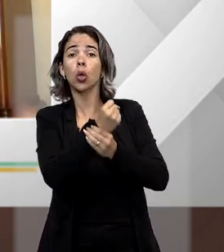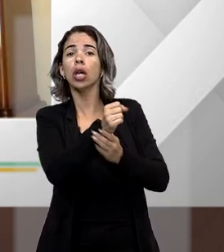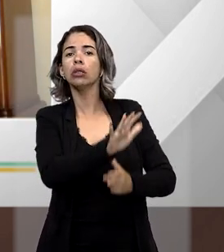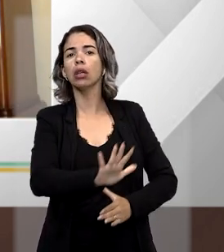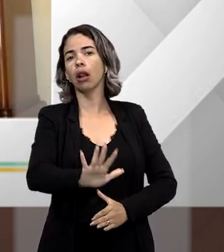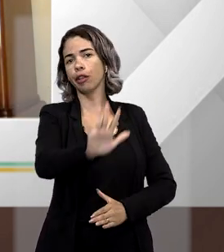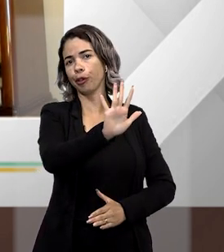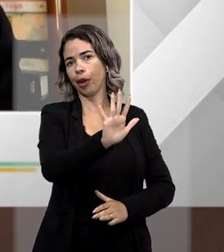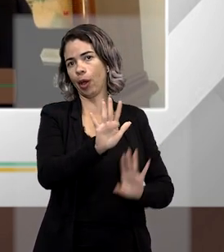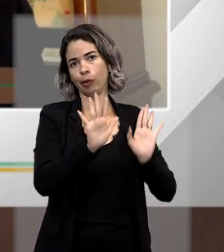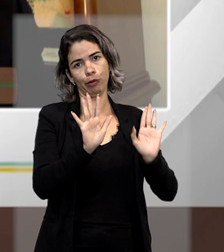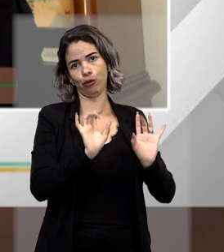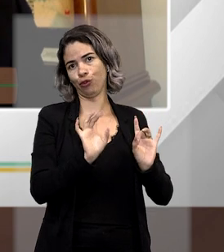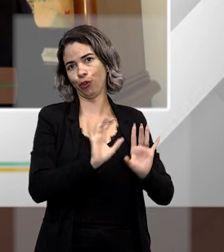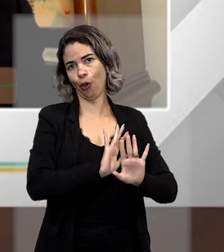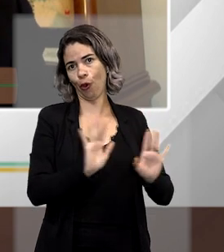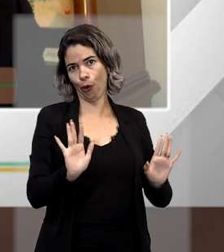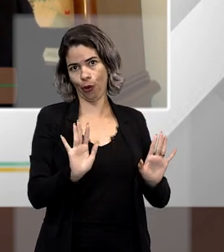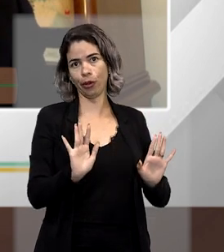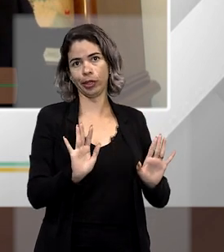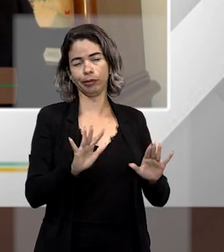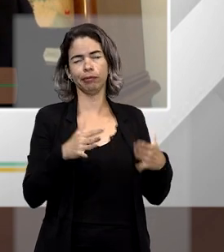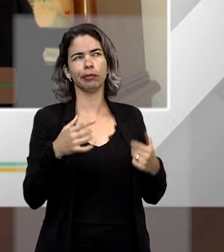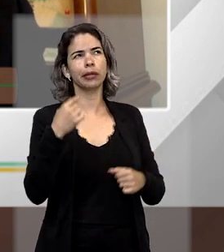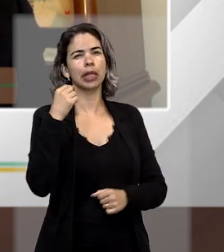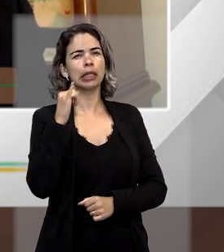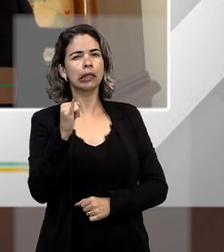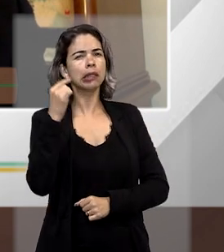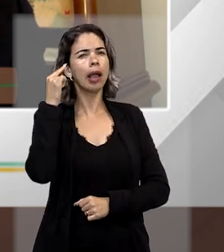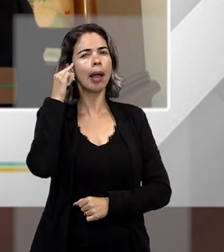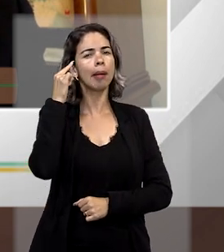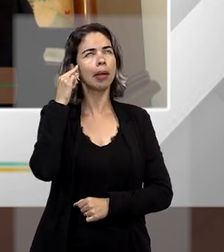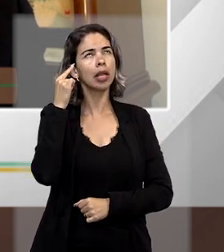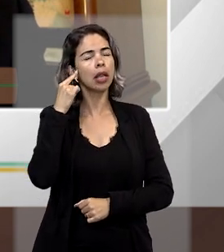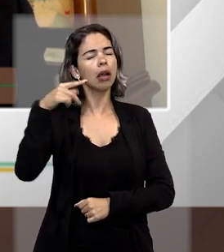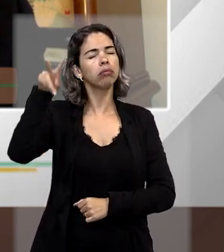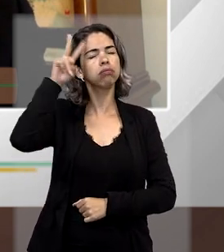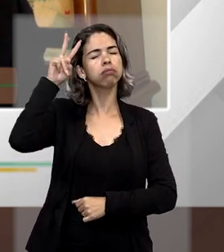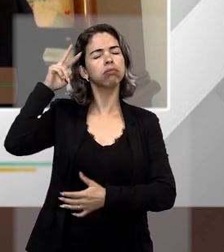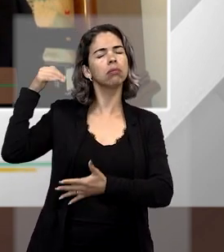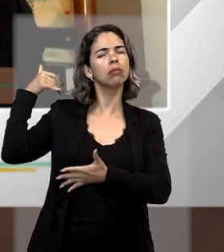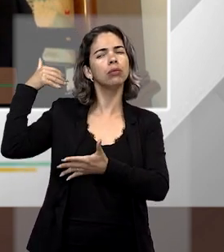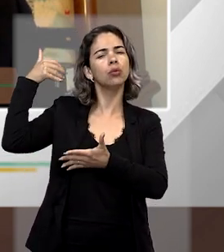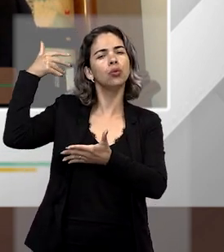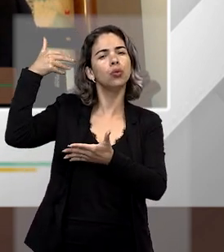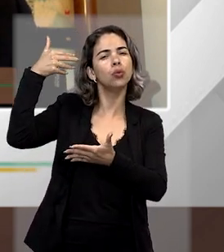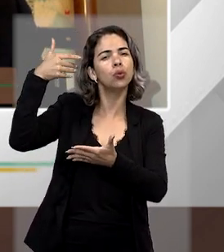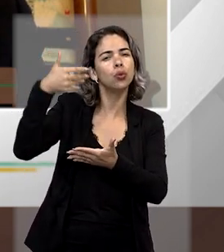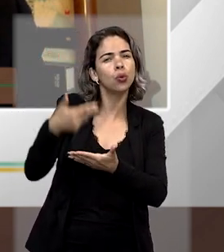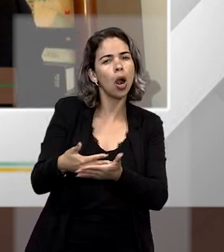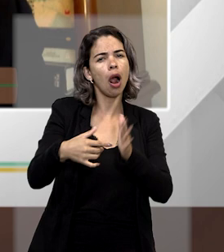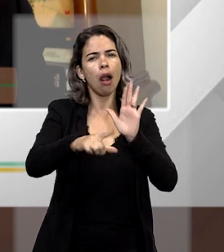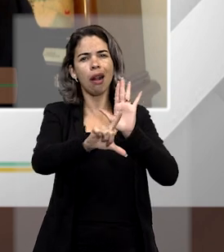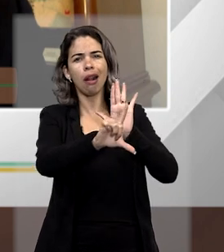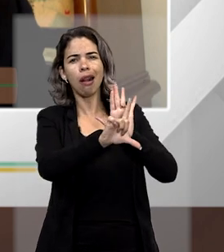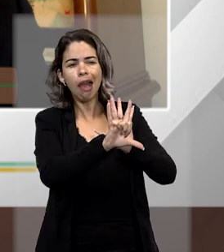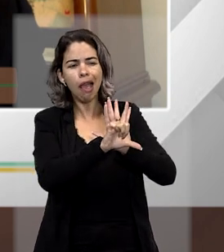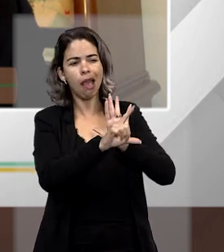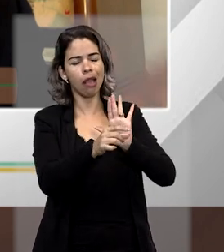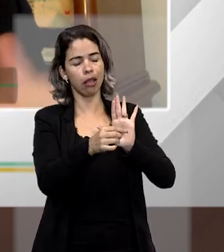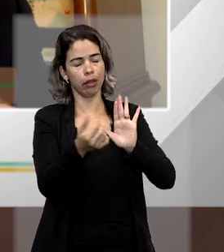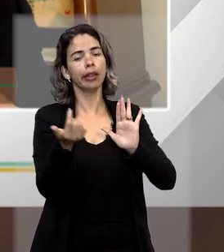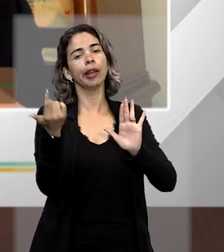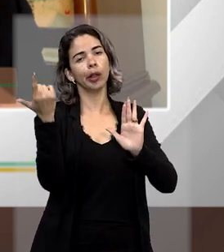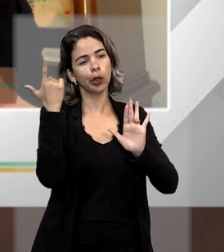segurança nacional. Então, se nós vamos ver um histórico das nossas leis que